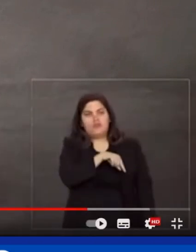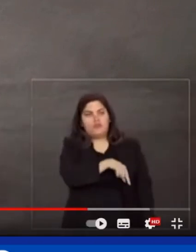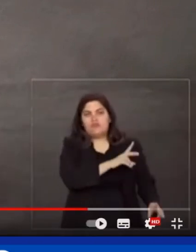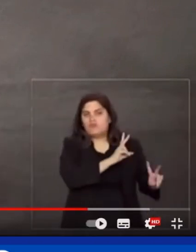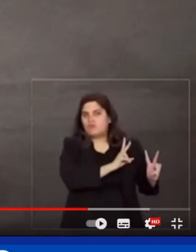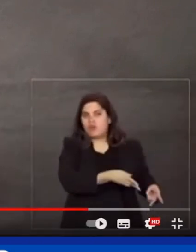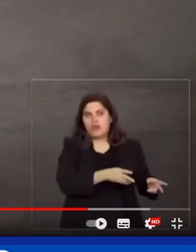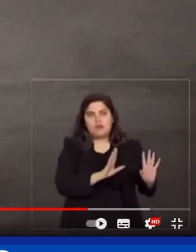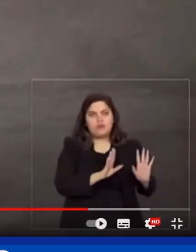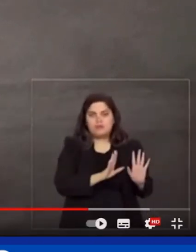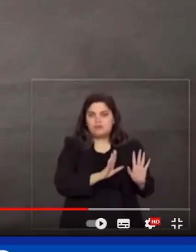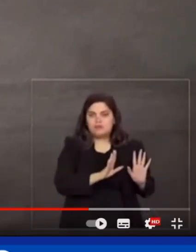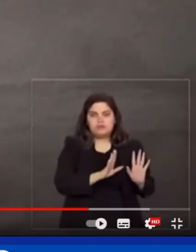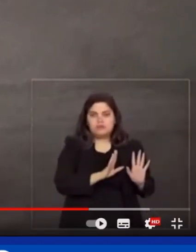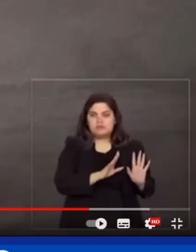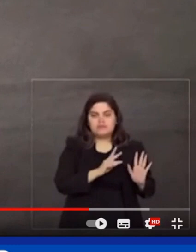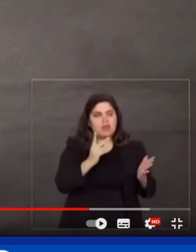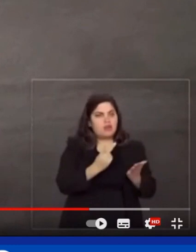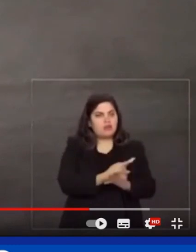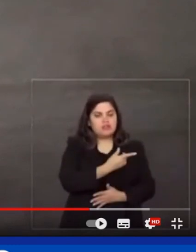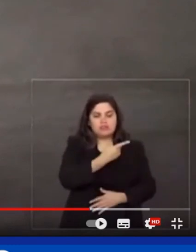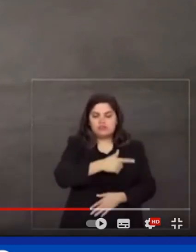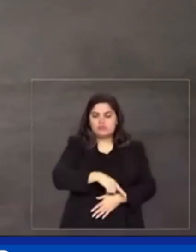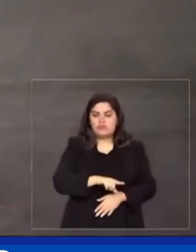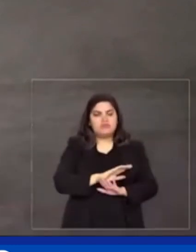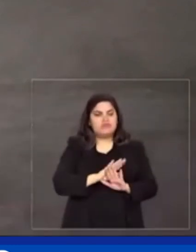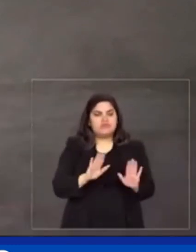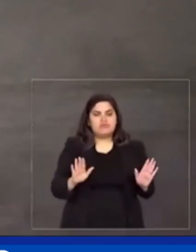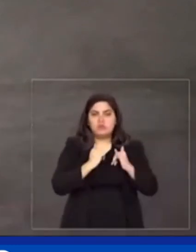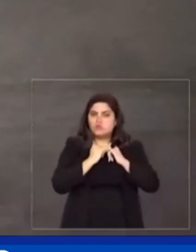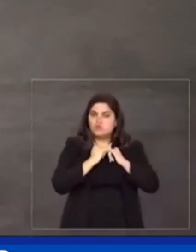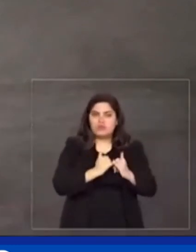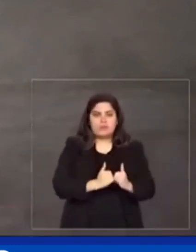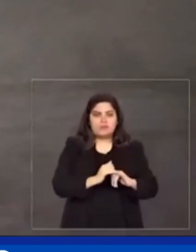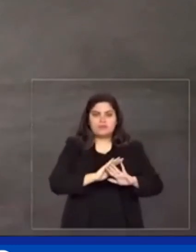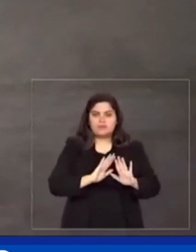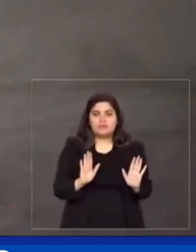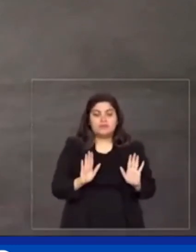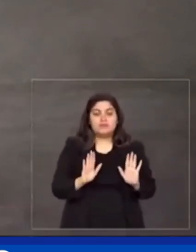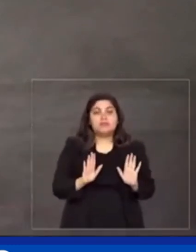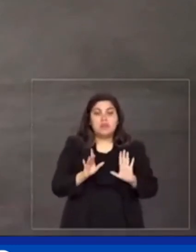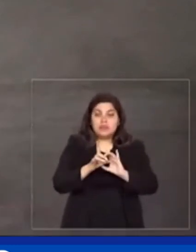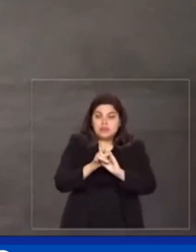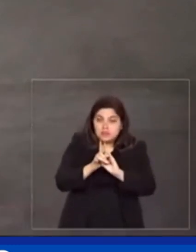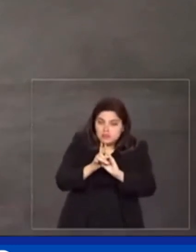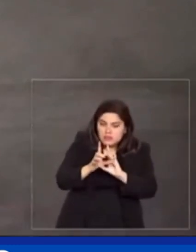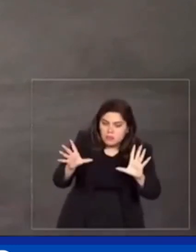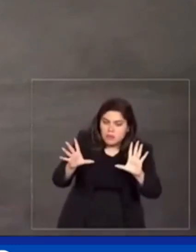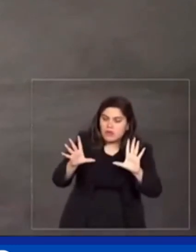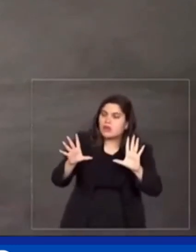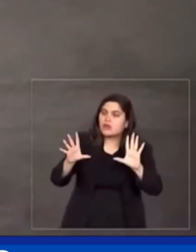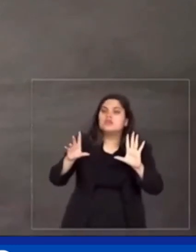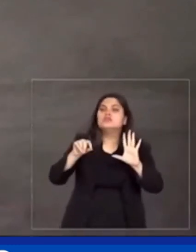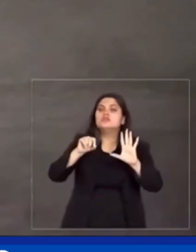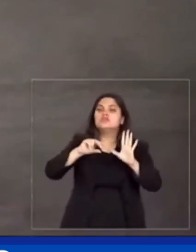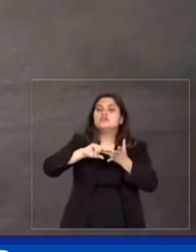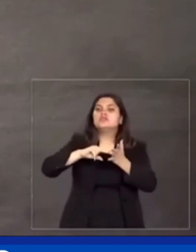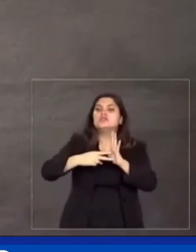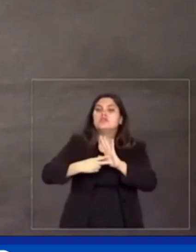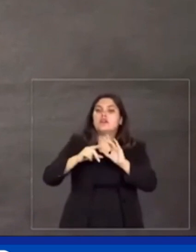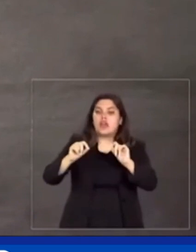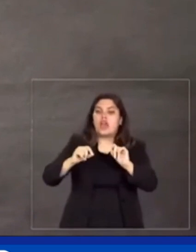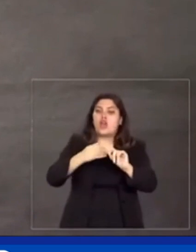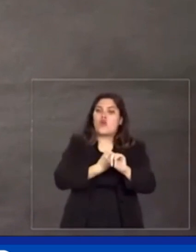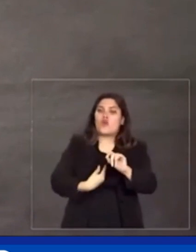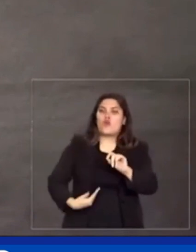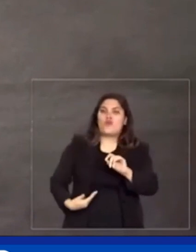para que nunca mais isso aconteça. Democracia por definição é o governo